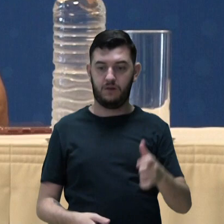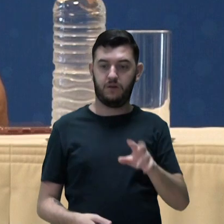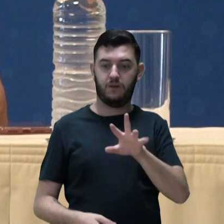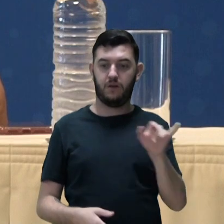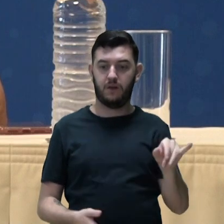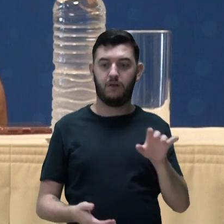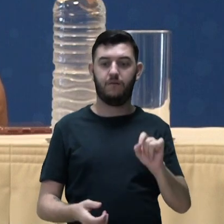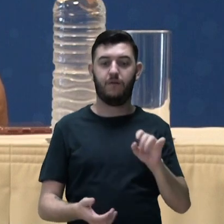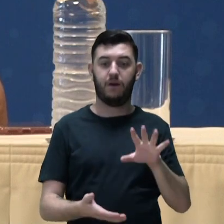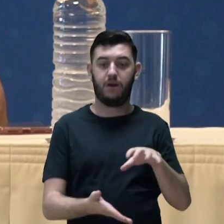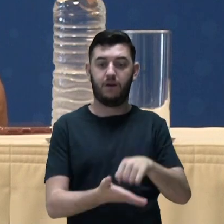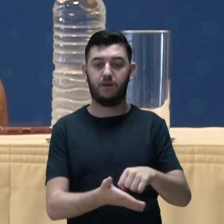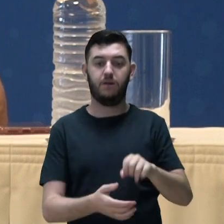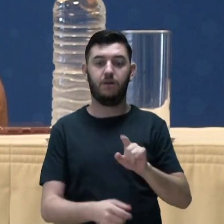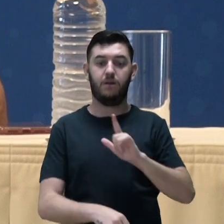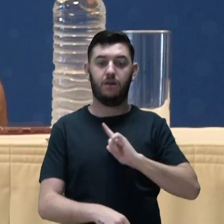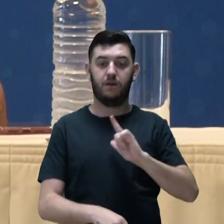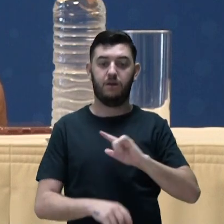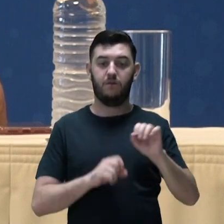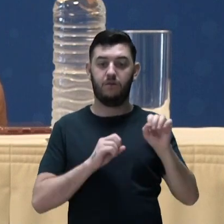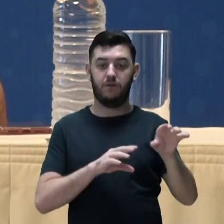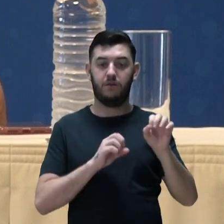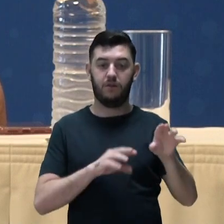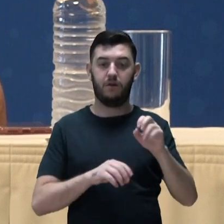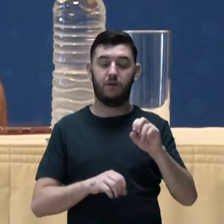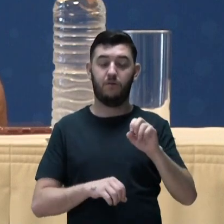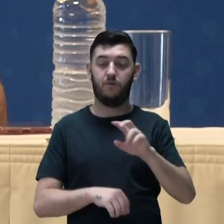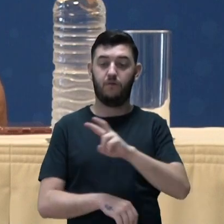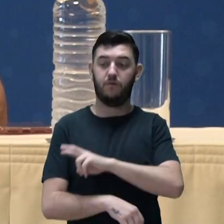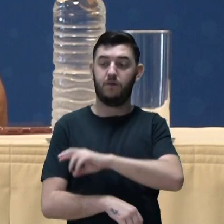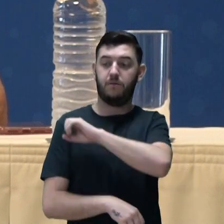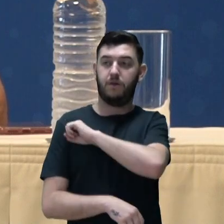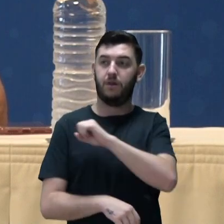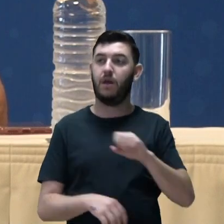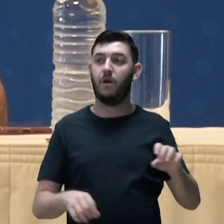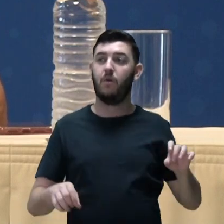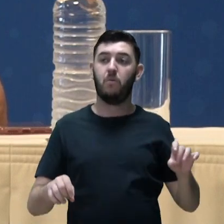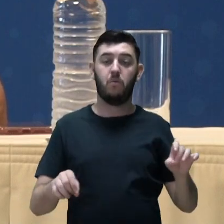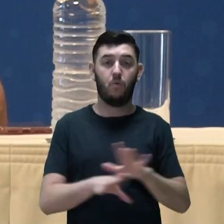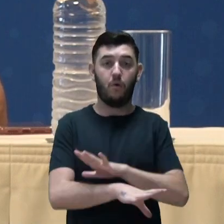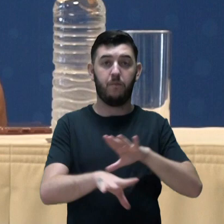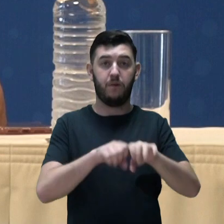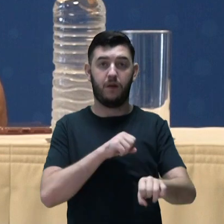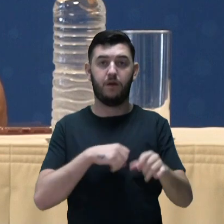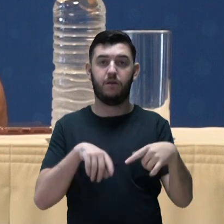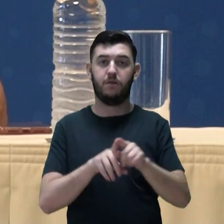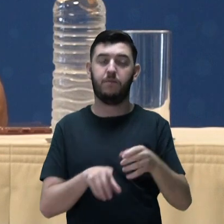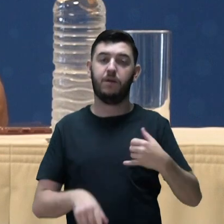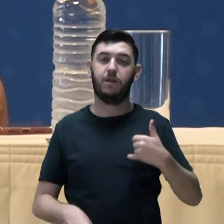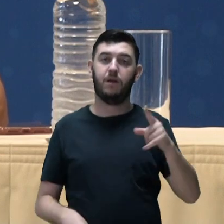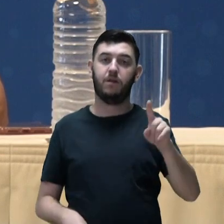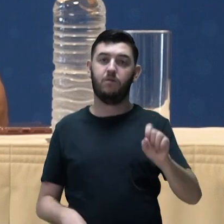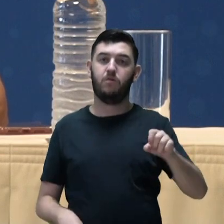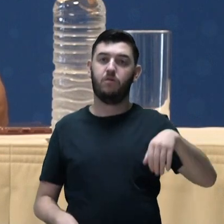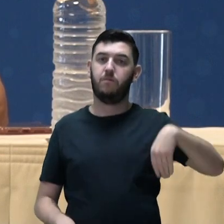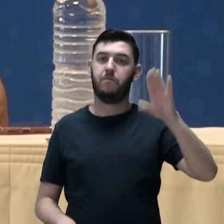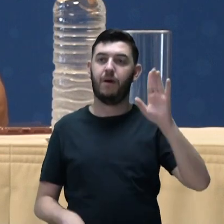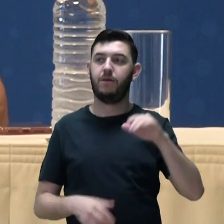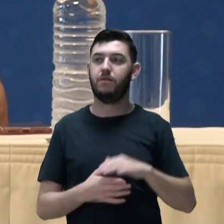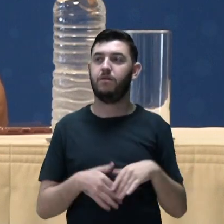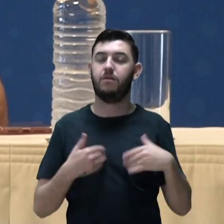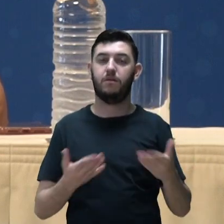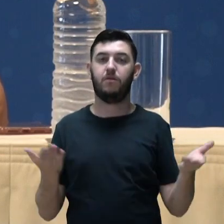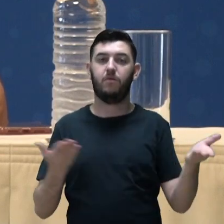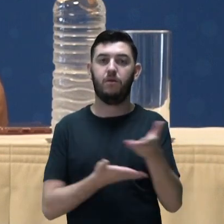desde que tenham um ensino fundamental completo e 18 anos ou mais de idade. Com